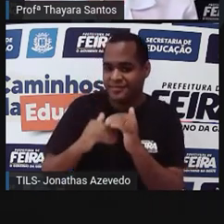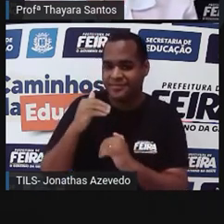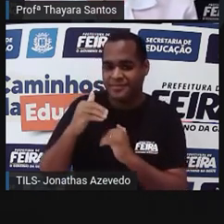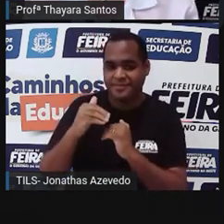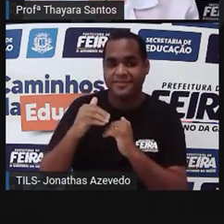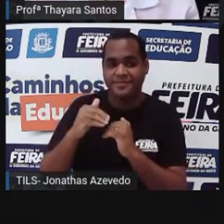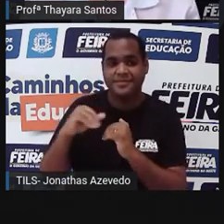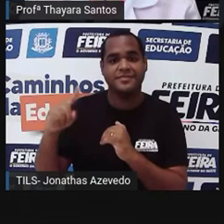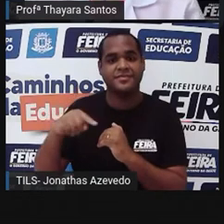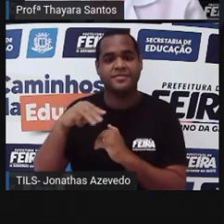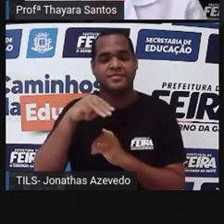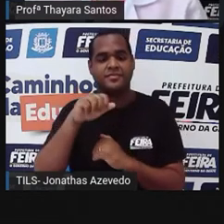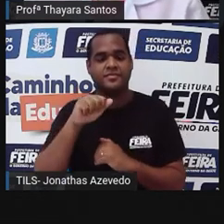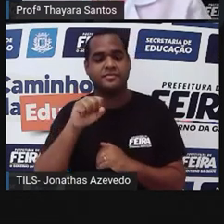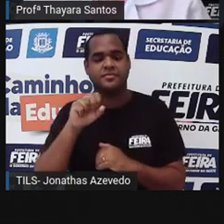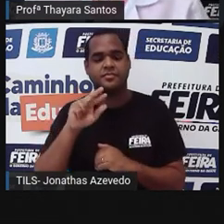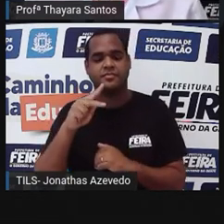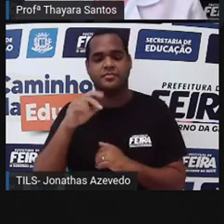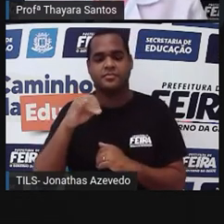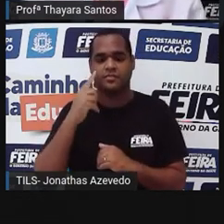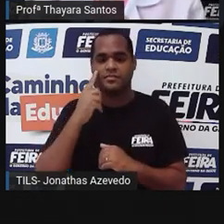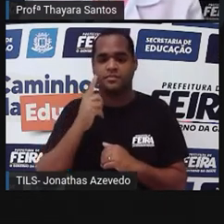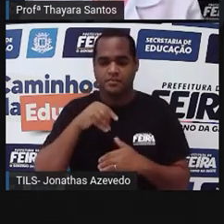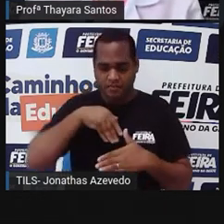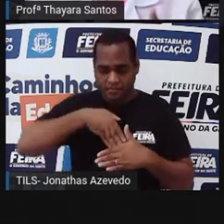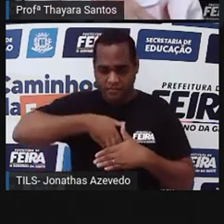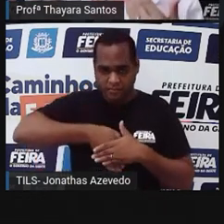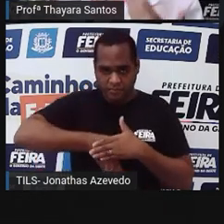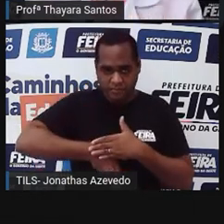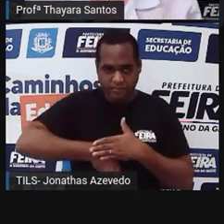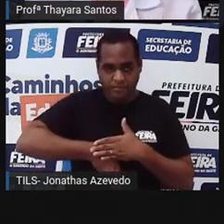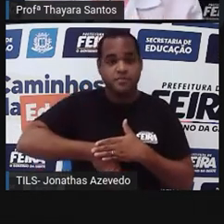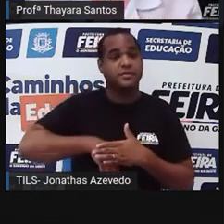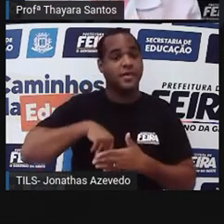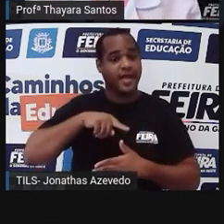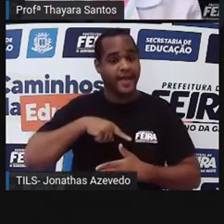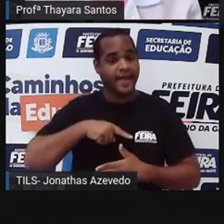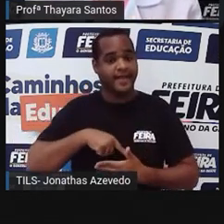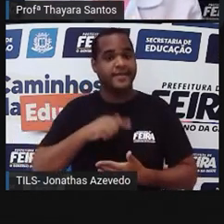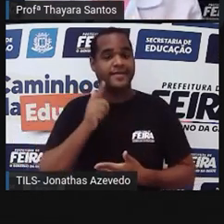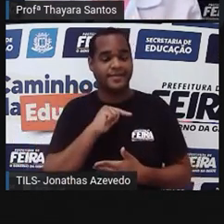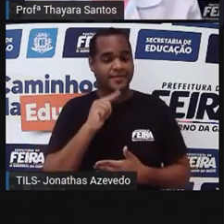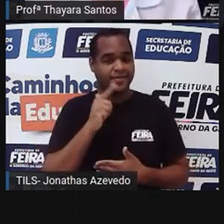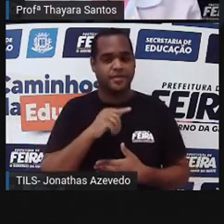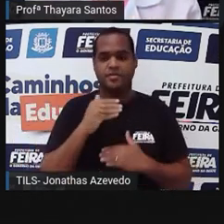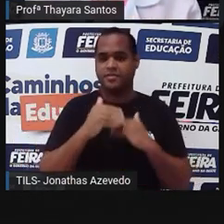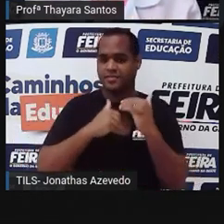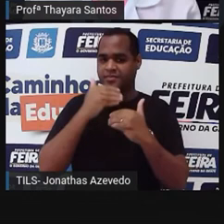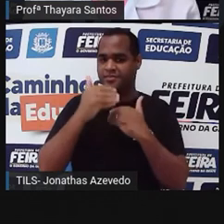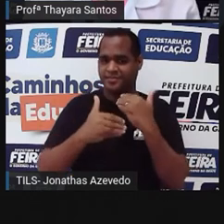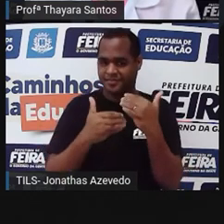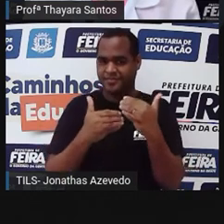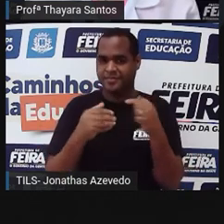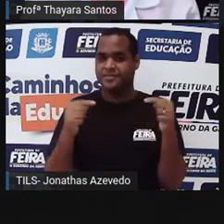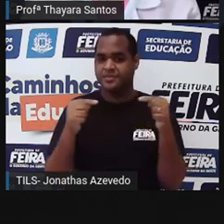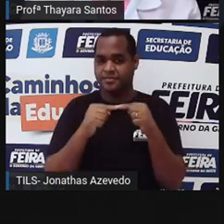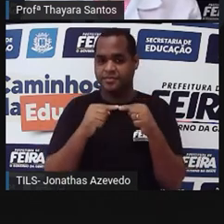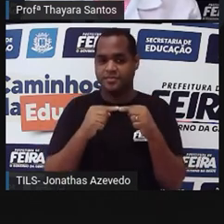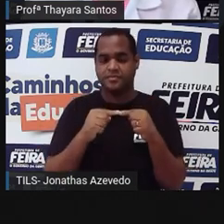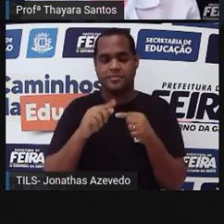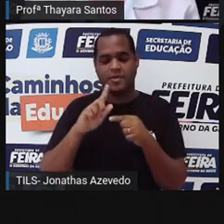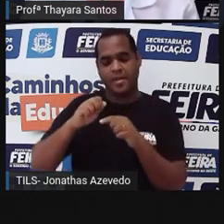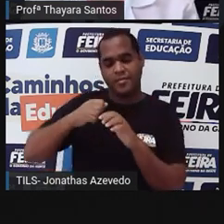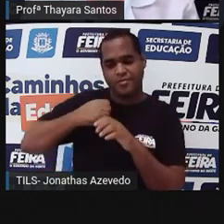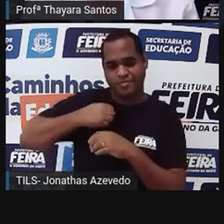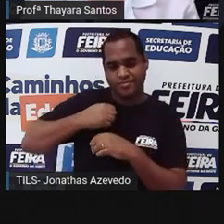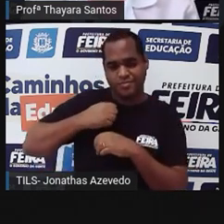marsupiais, eles desenvolveram uma bolsa onde esse filhote vai completar o seu desenvolvimento. E esse é o caso dos gambás,